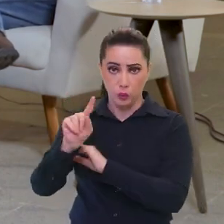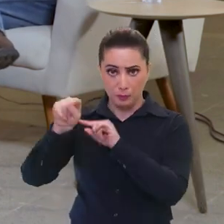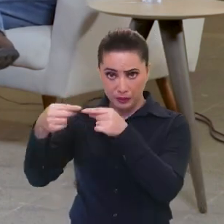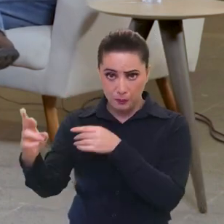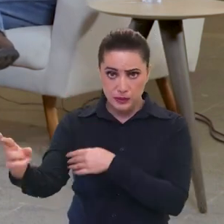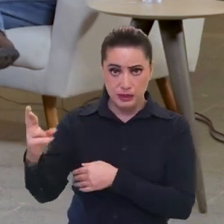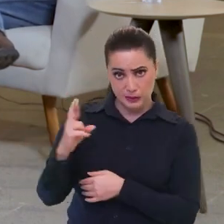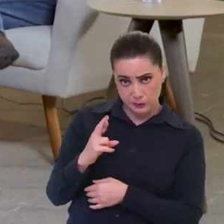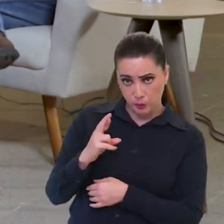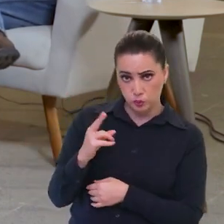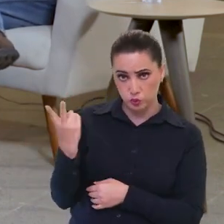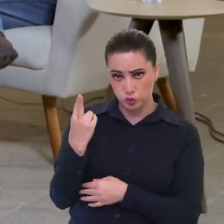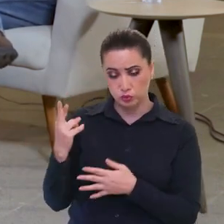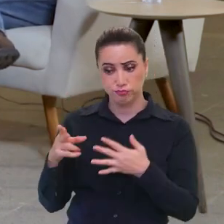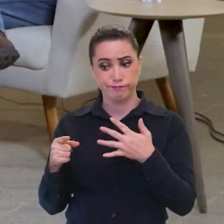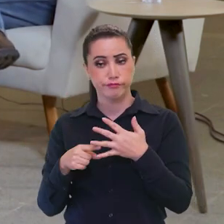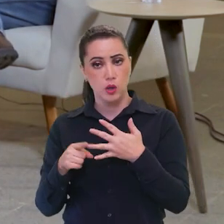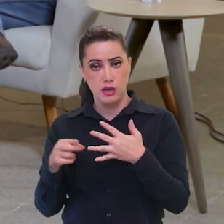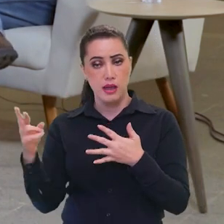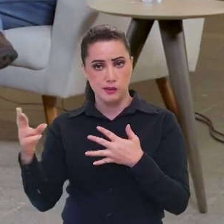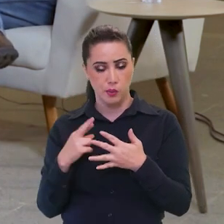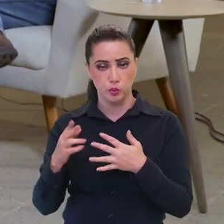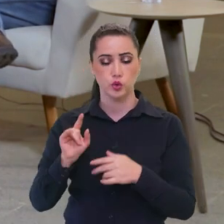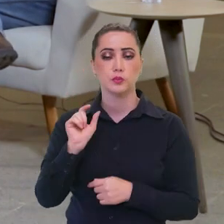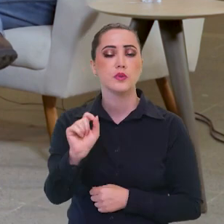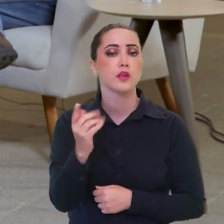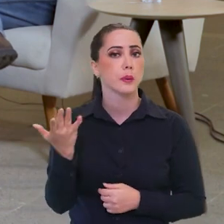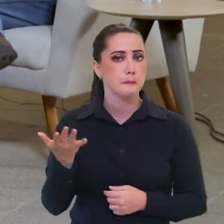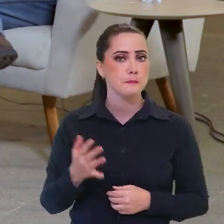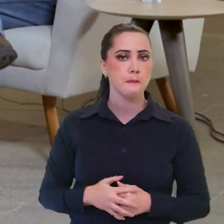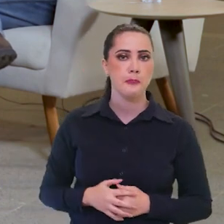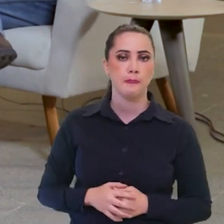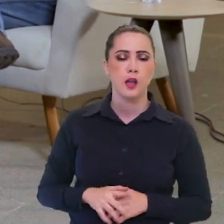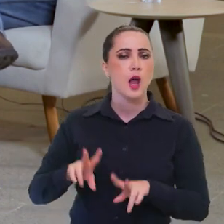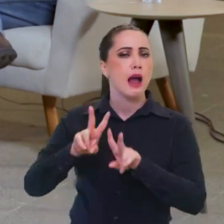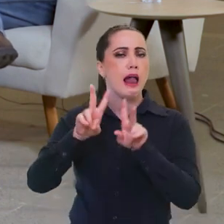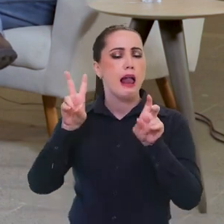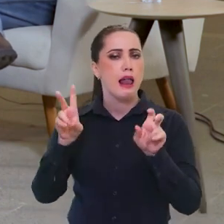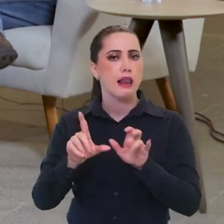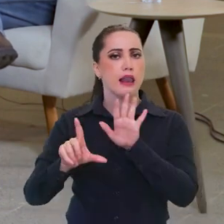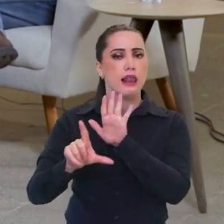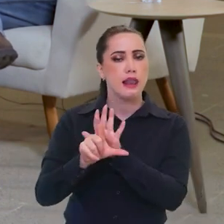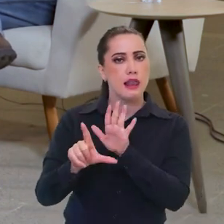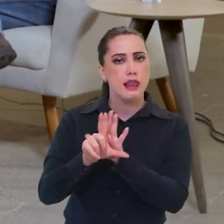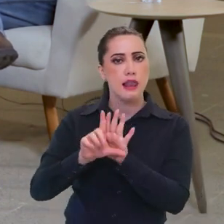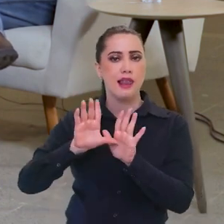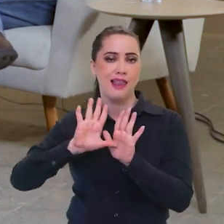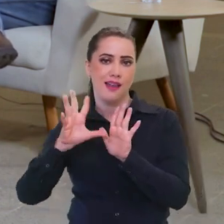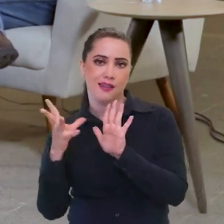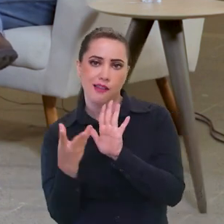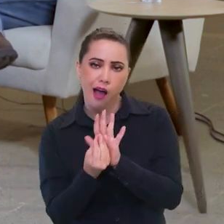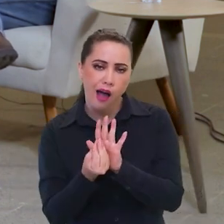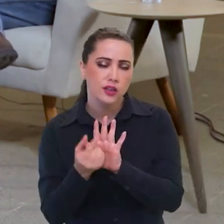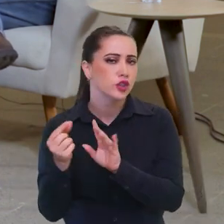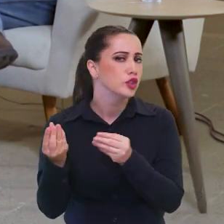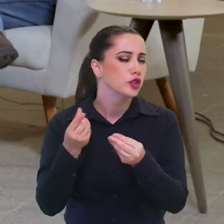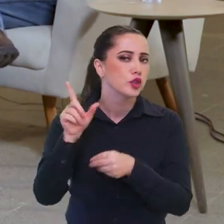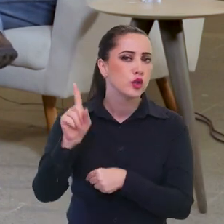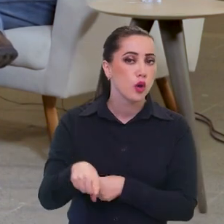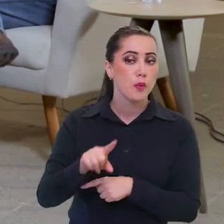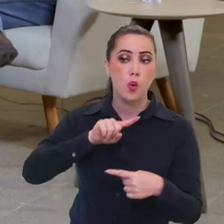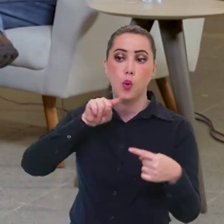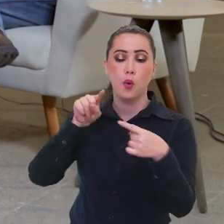uma pergunta para a senhora voltar no segundo bloco, respondendo, que é a questão da lei de incentivo à cultura, a lei Rouanet, e a